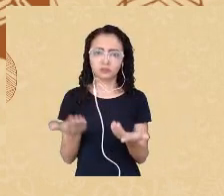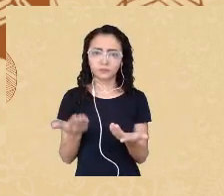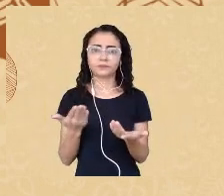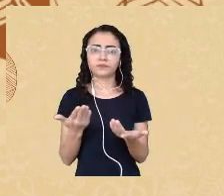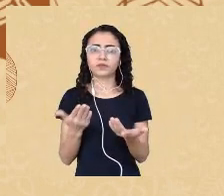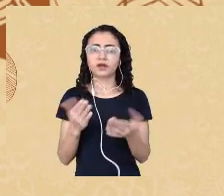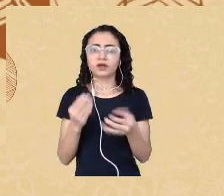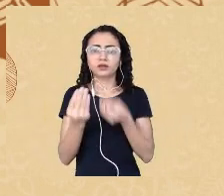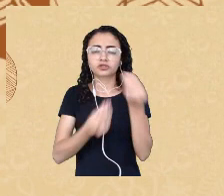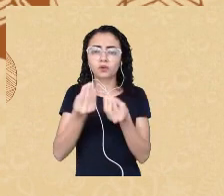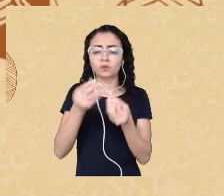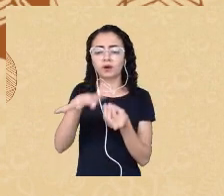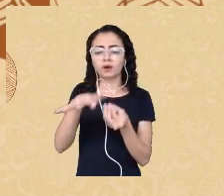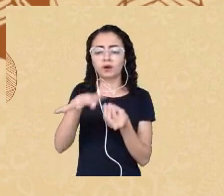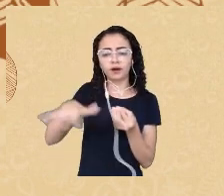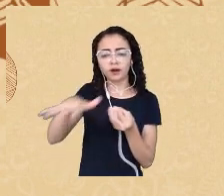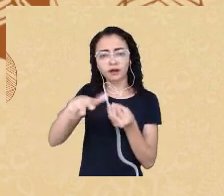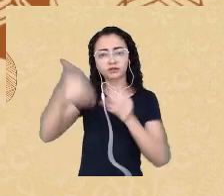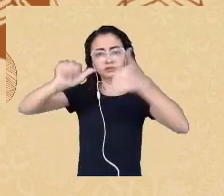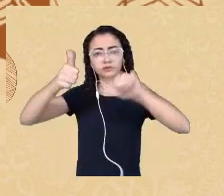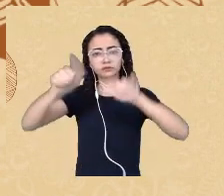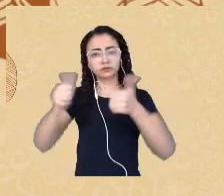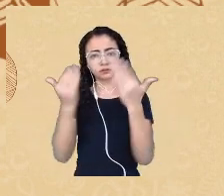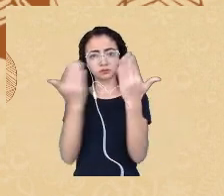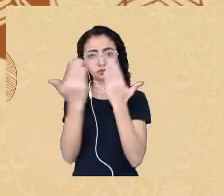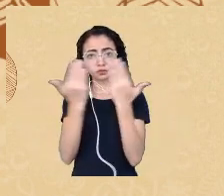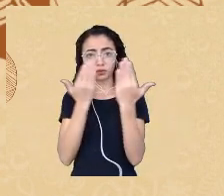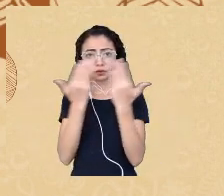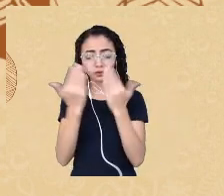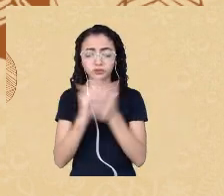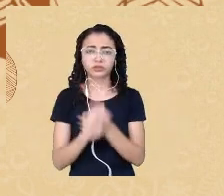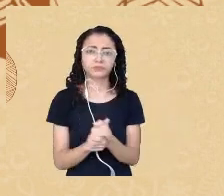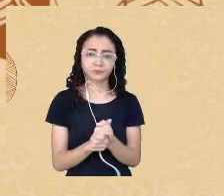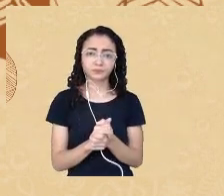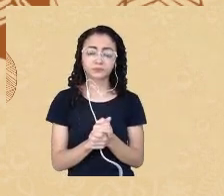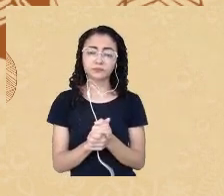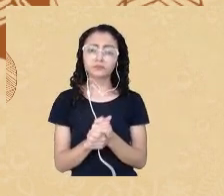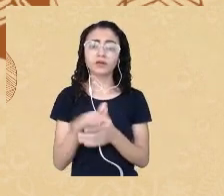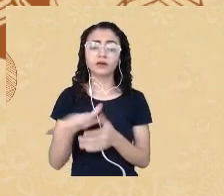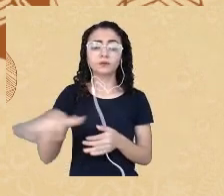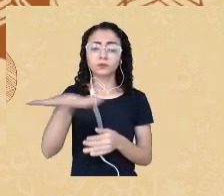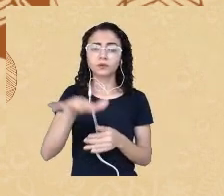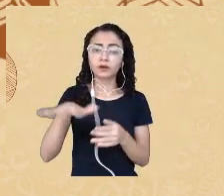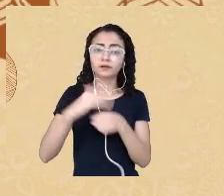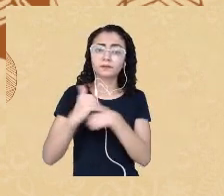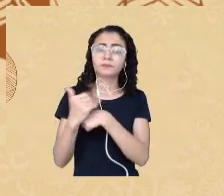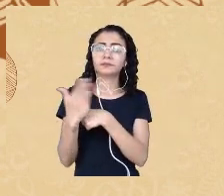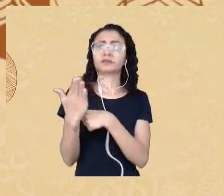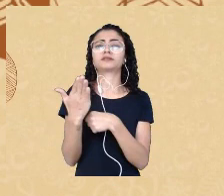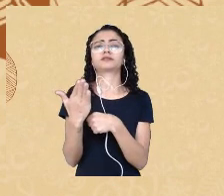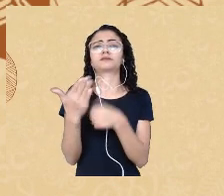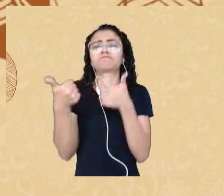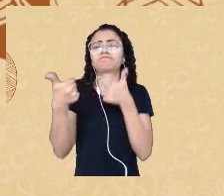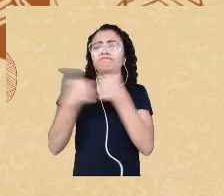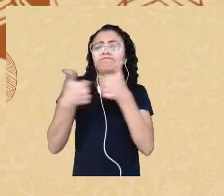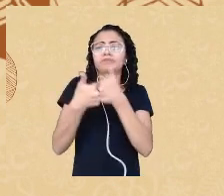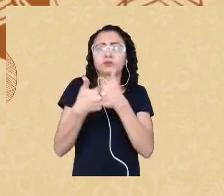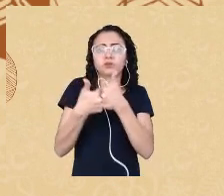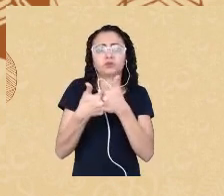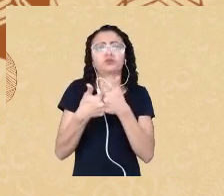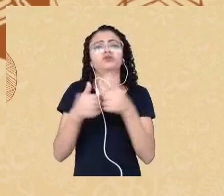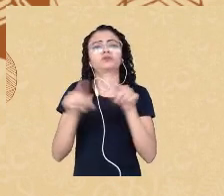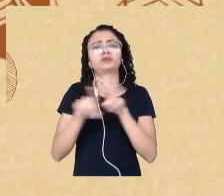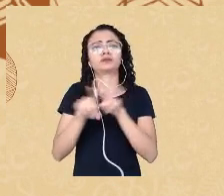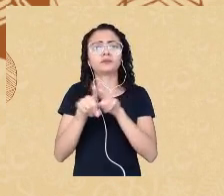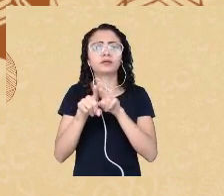psicológica para uma área mais próxima e alinhada aos critérios de reconhecimento